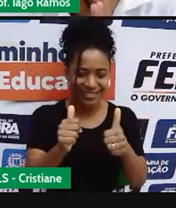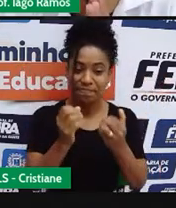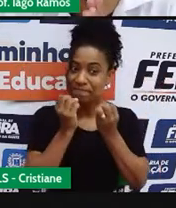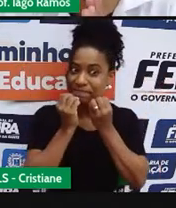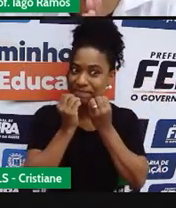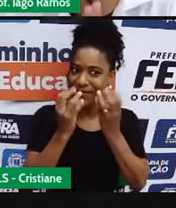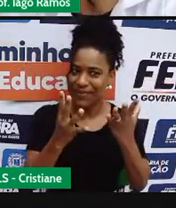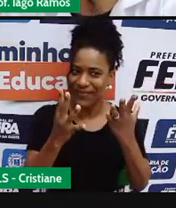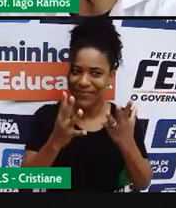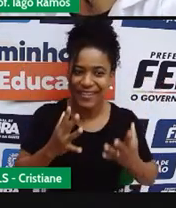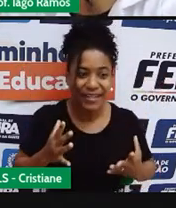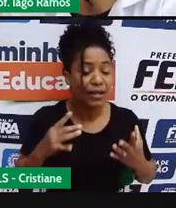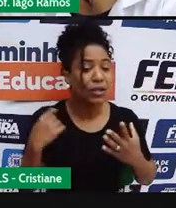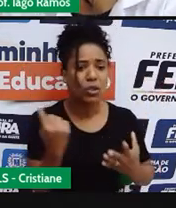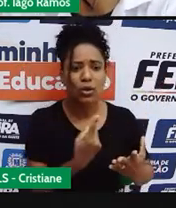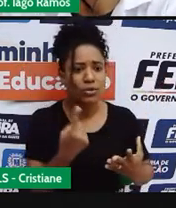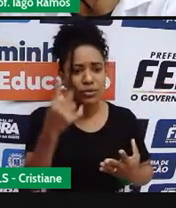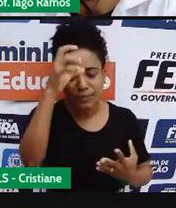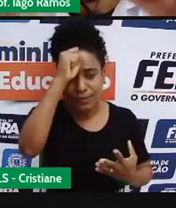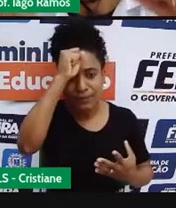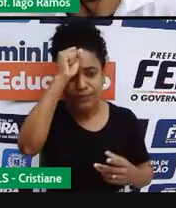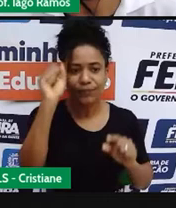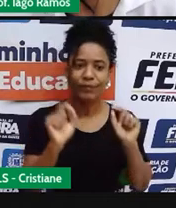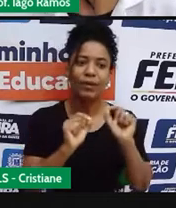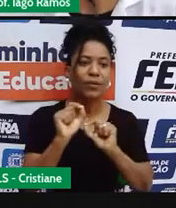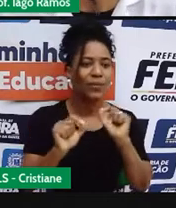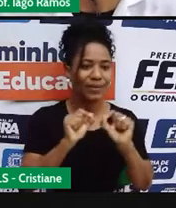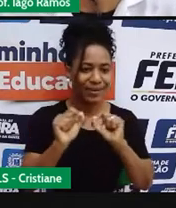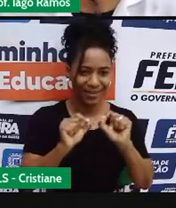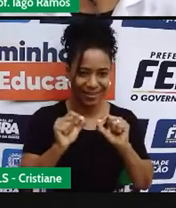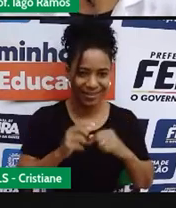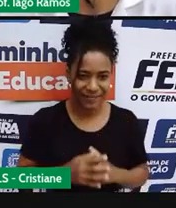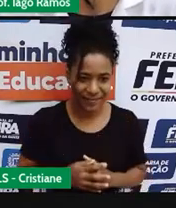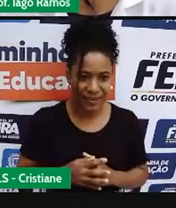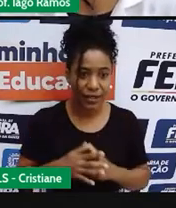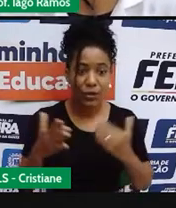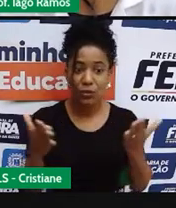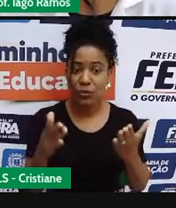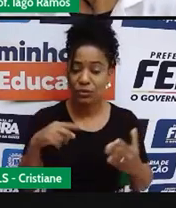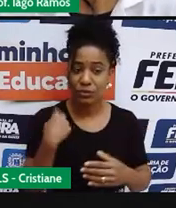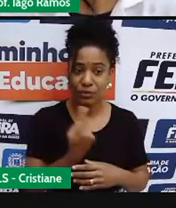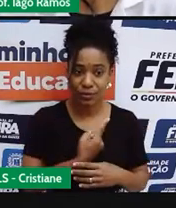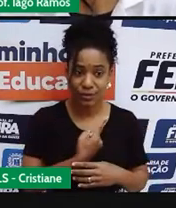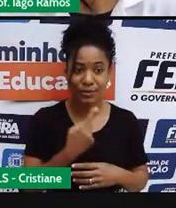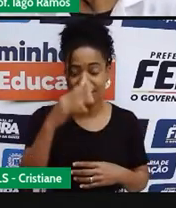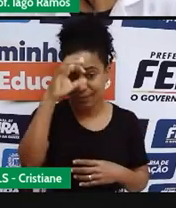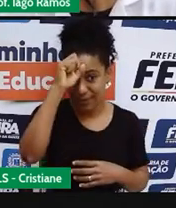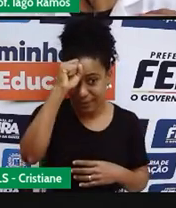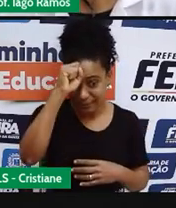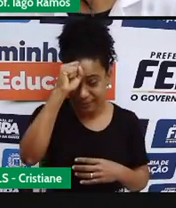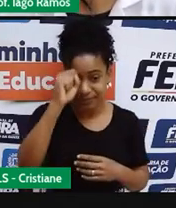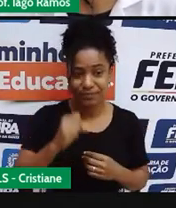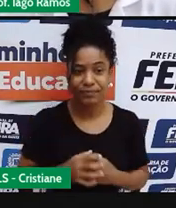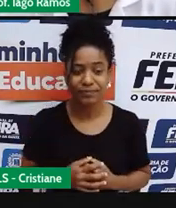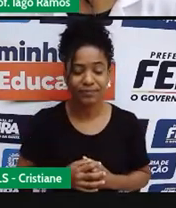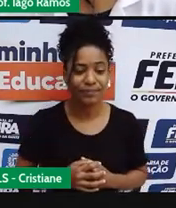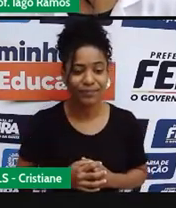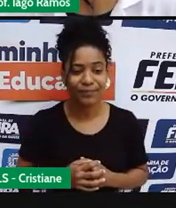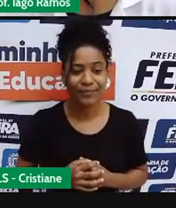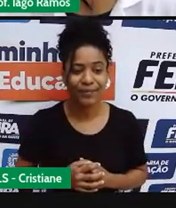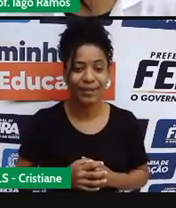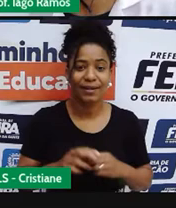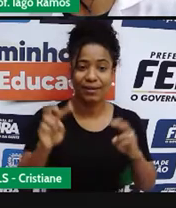Bom, e o que é que a gente tem para aprender nessa aula? Hoje a gente vai falar, né, sobre